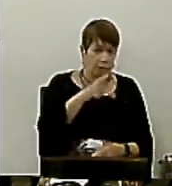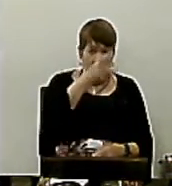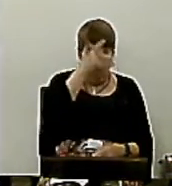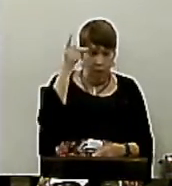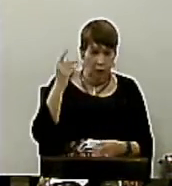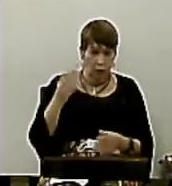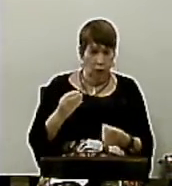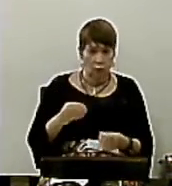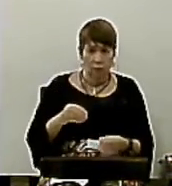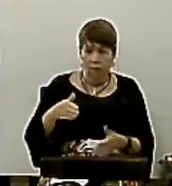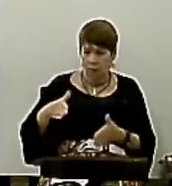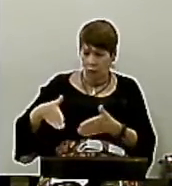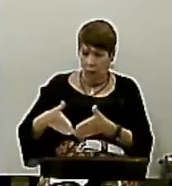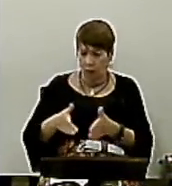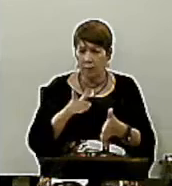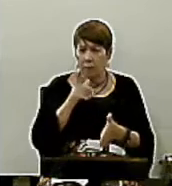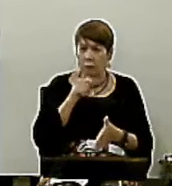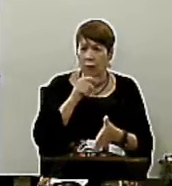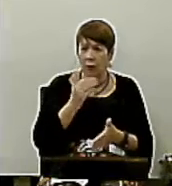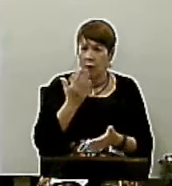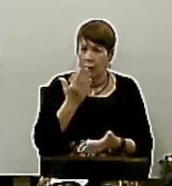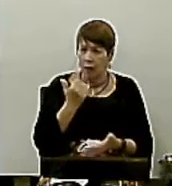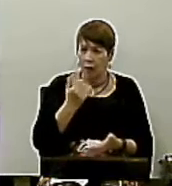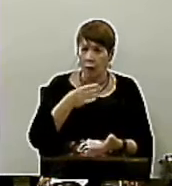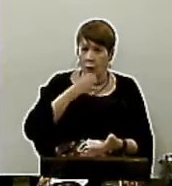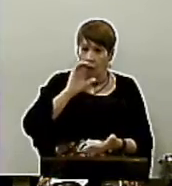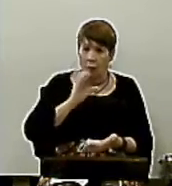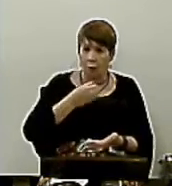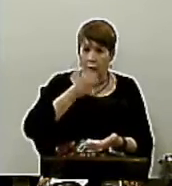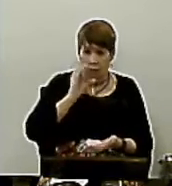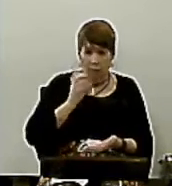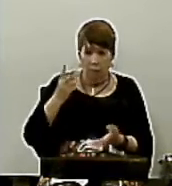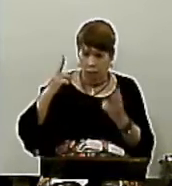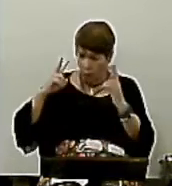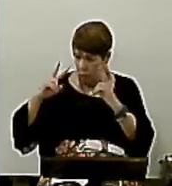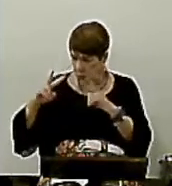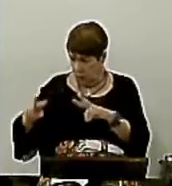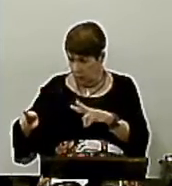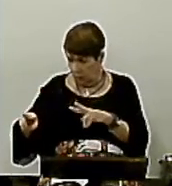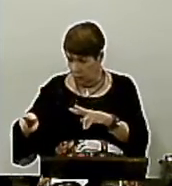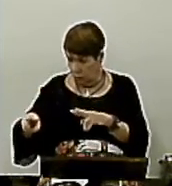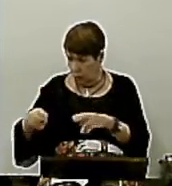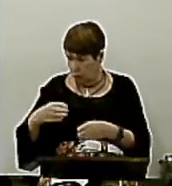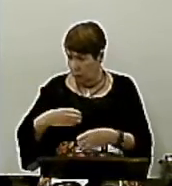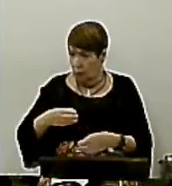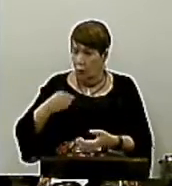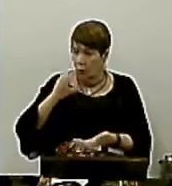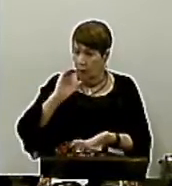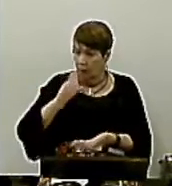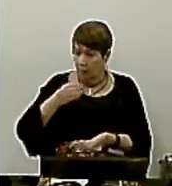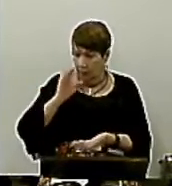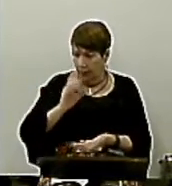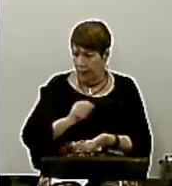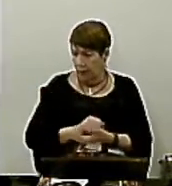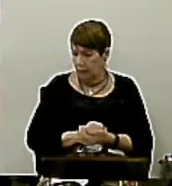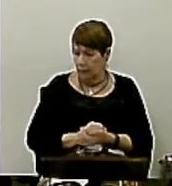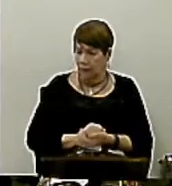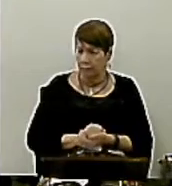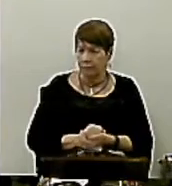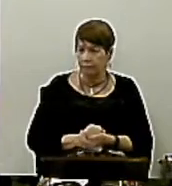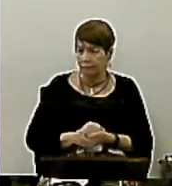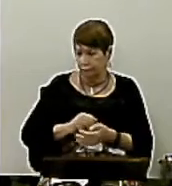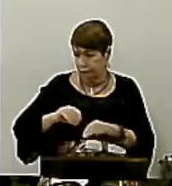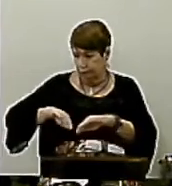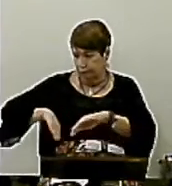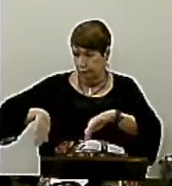beber água E veja como Que eles vão beber água Quem beber água De um jeito Separa para um lado Quem beber água De outro